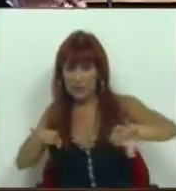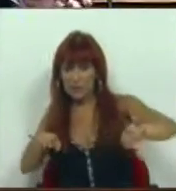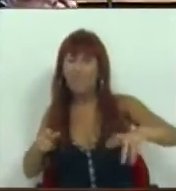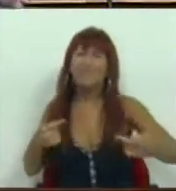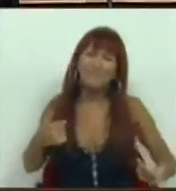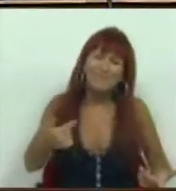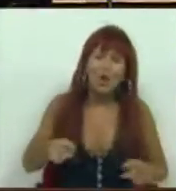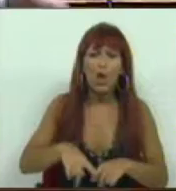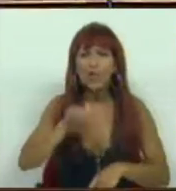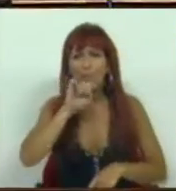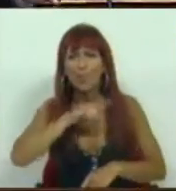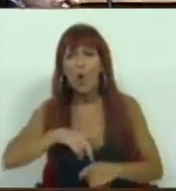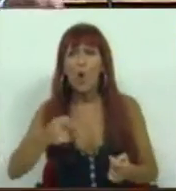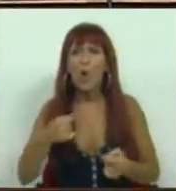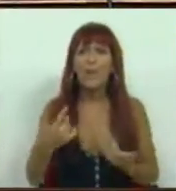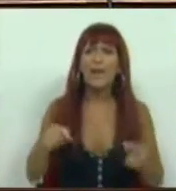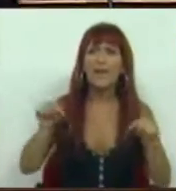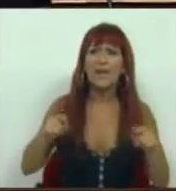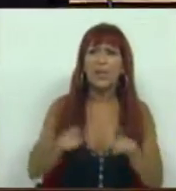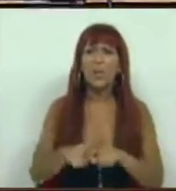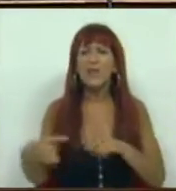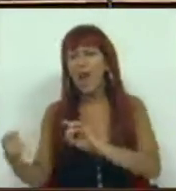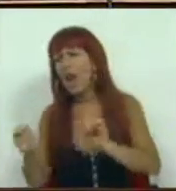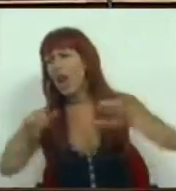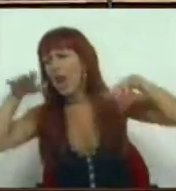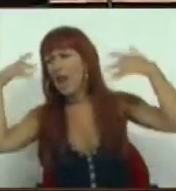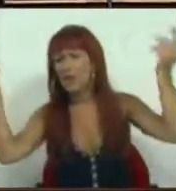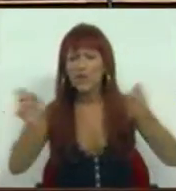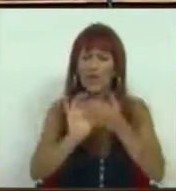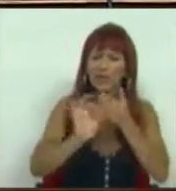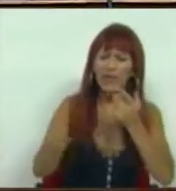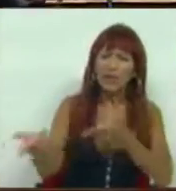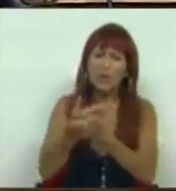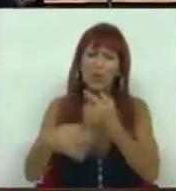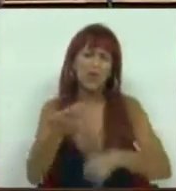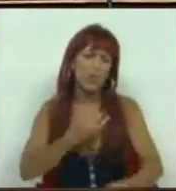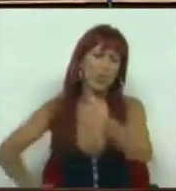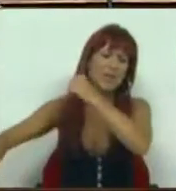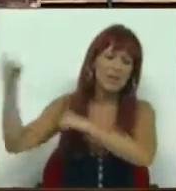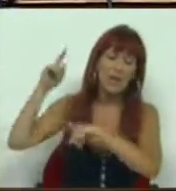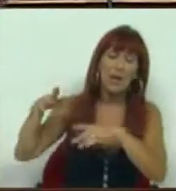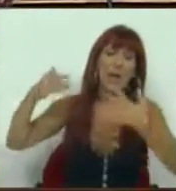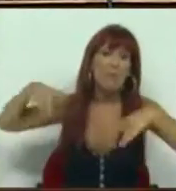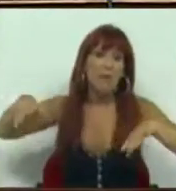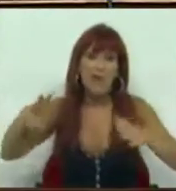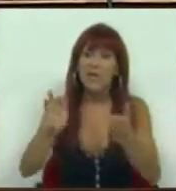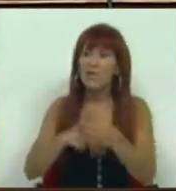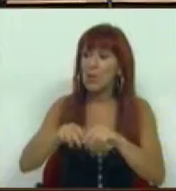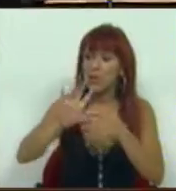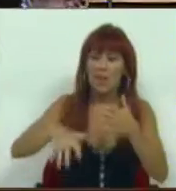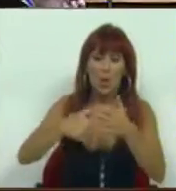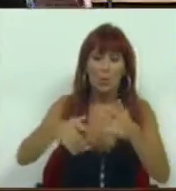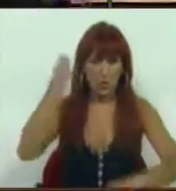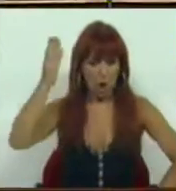Nós possamos, podemos aqui ou além discutir aspectos económicos do passado, contudo, na verdade, este